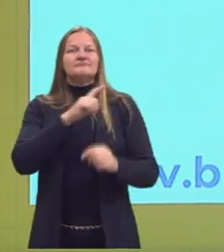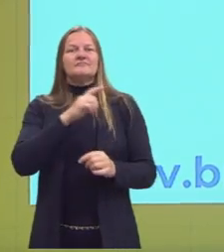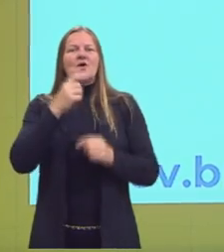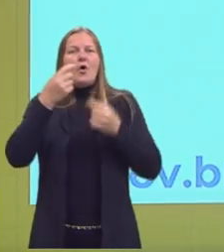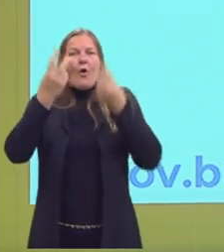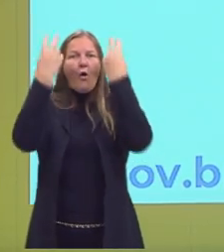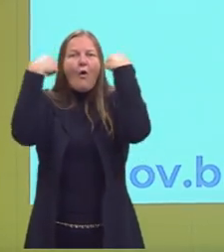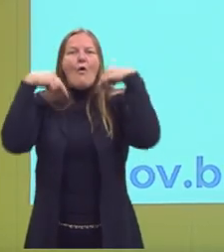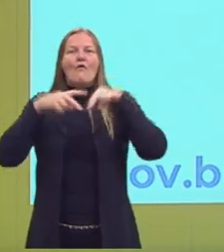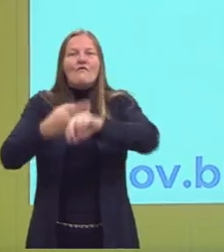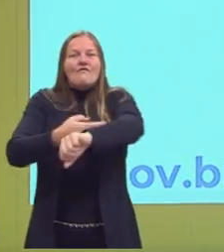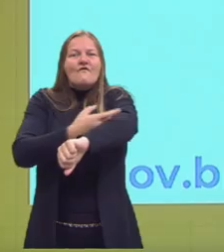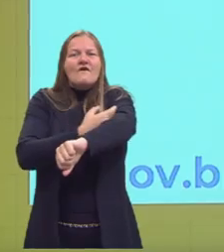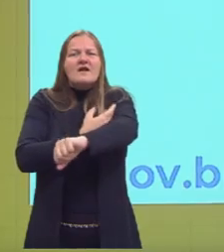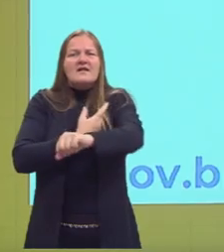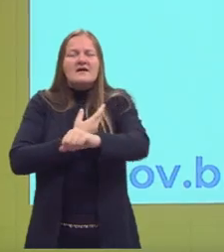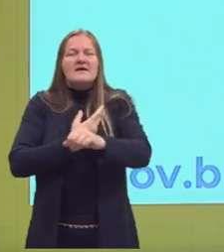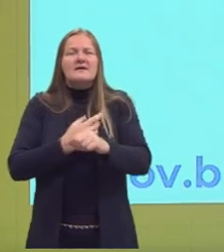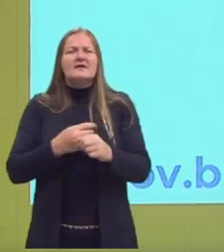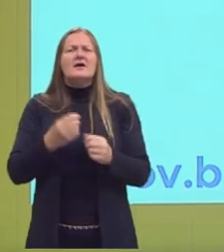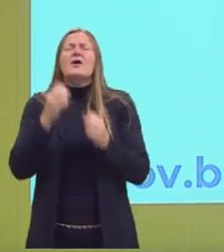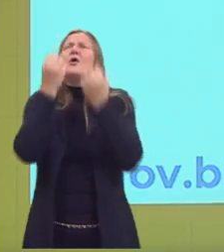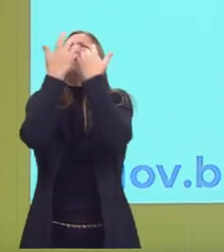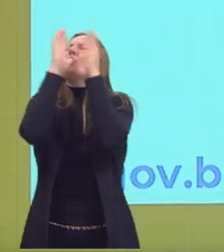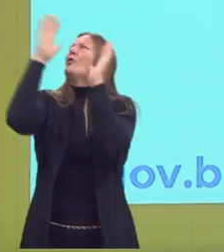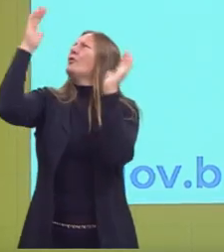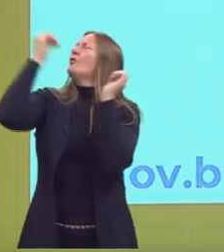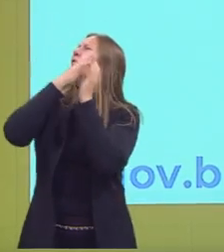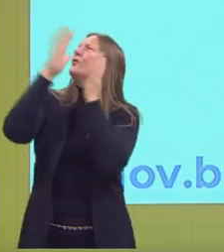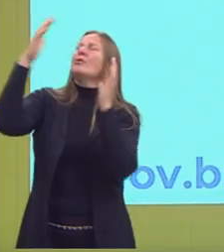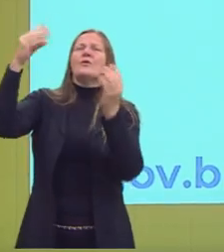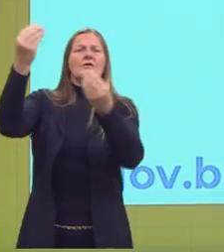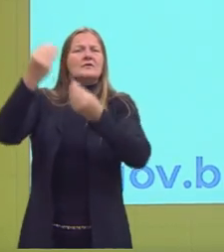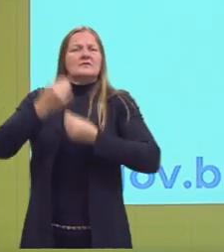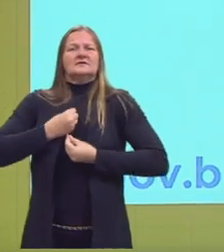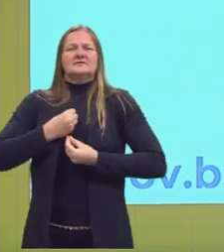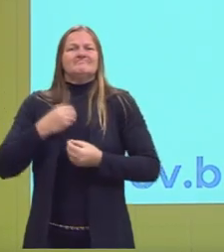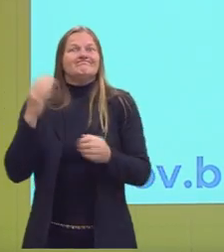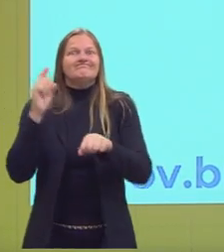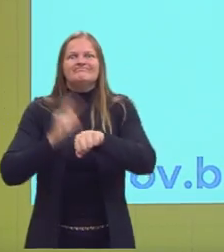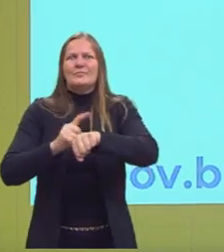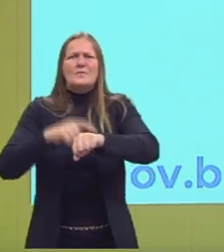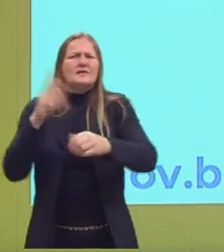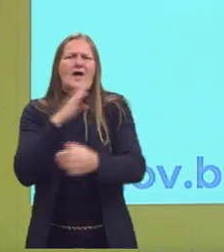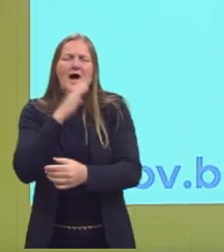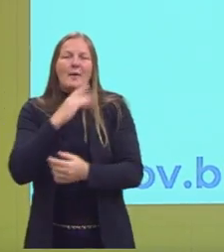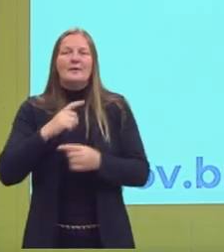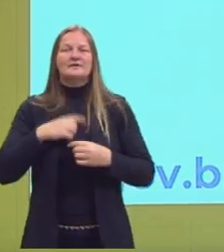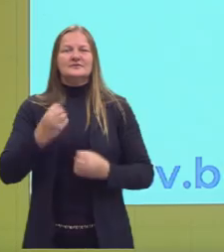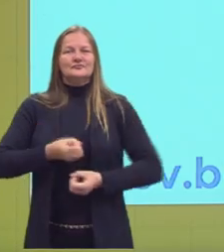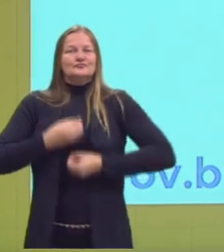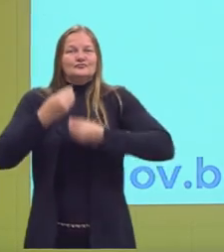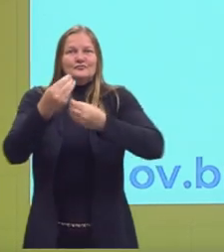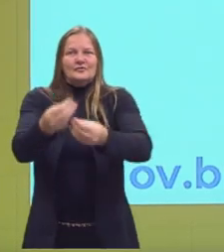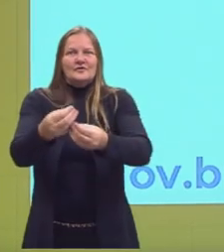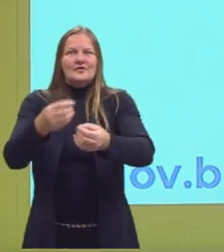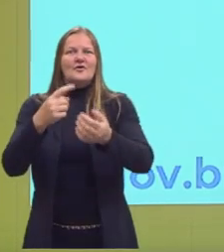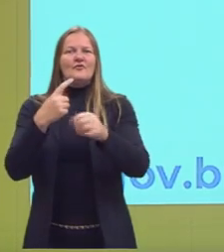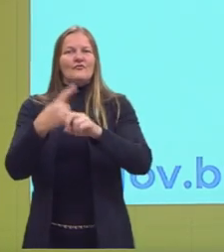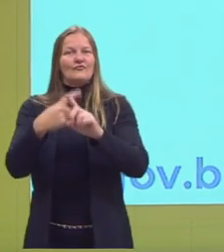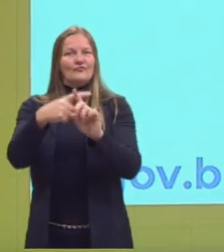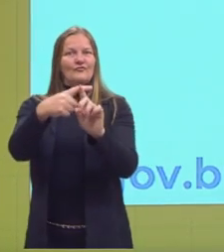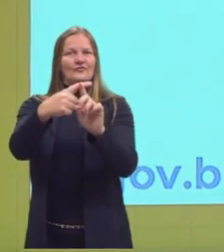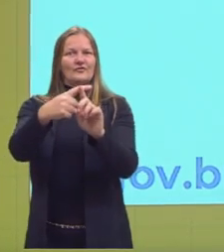perdida já cobrada, glória tal e prazer tão repentino, vos deu como afirmais na